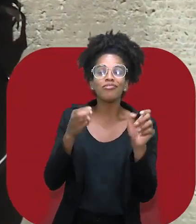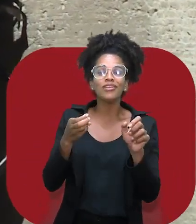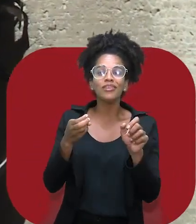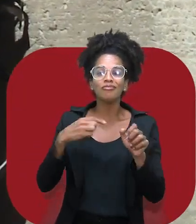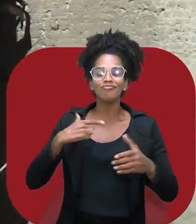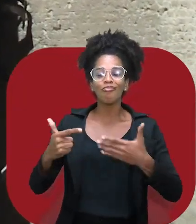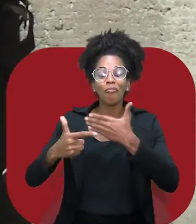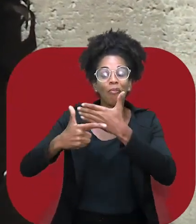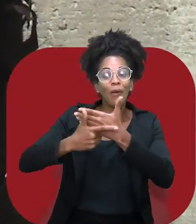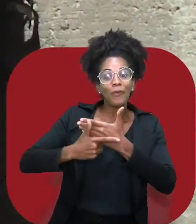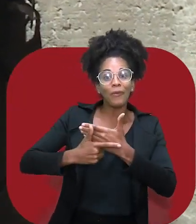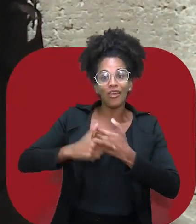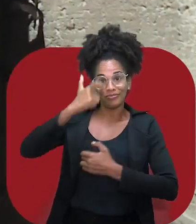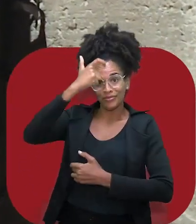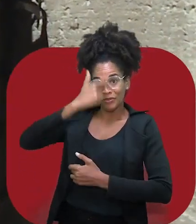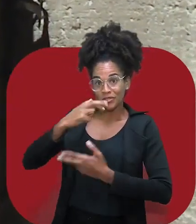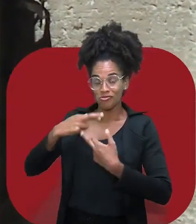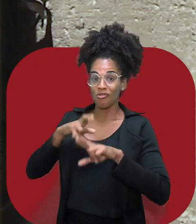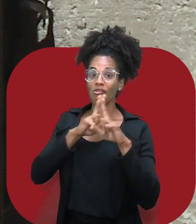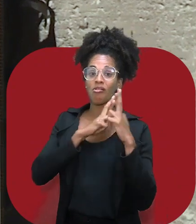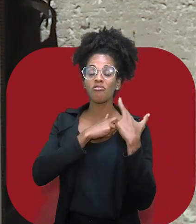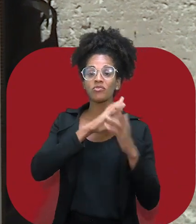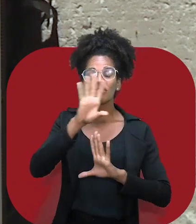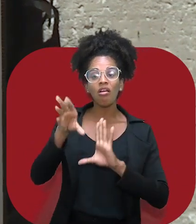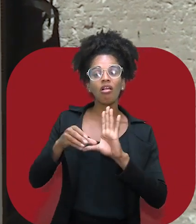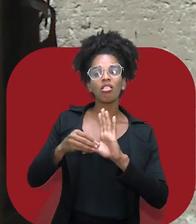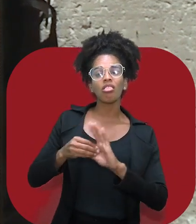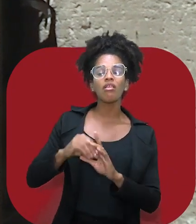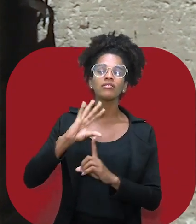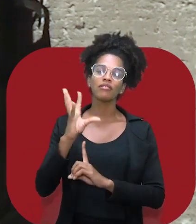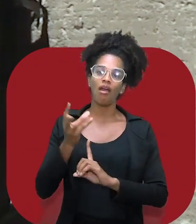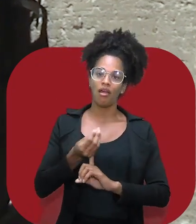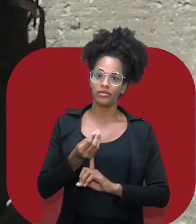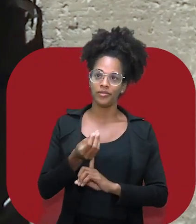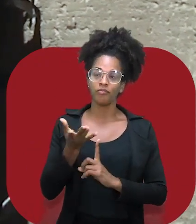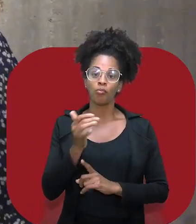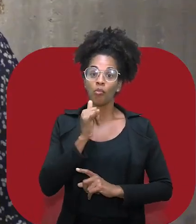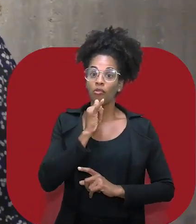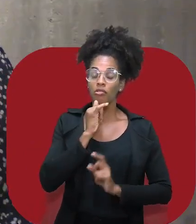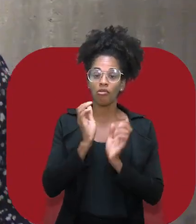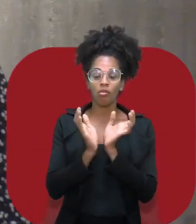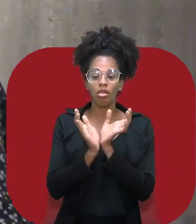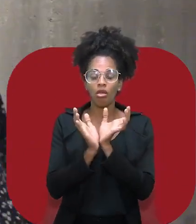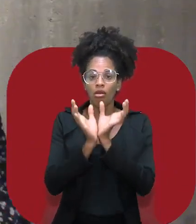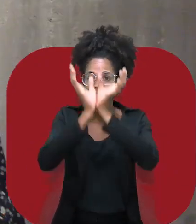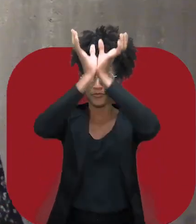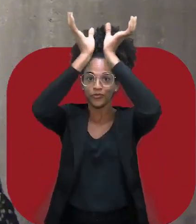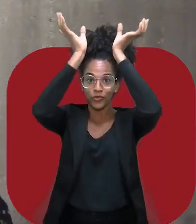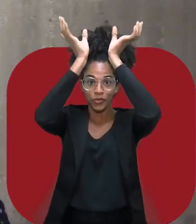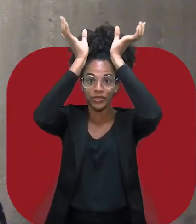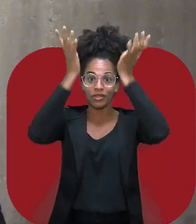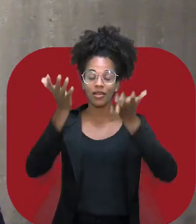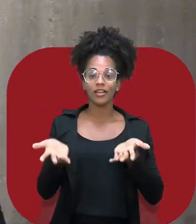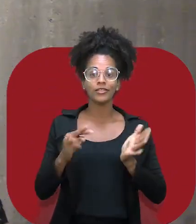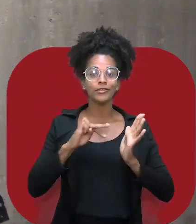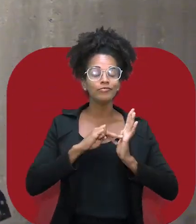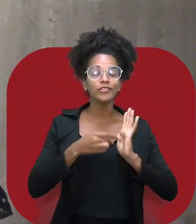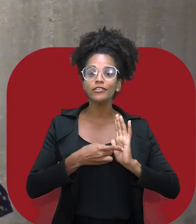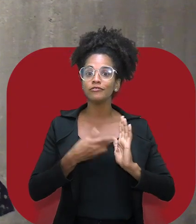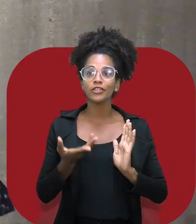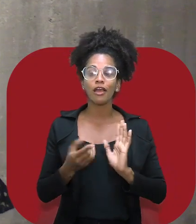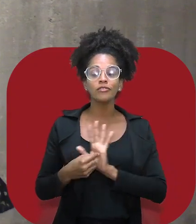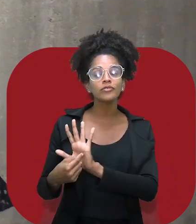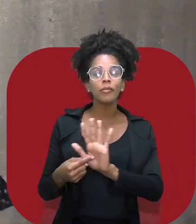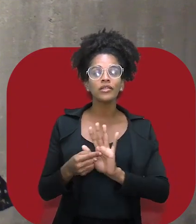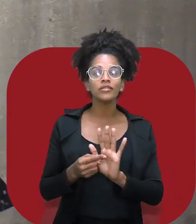tenciona exatamente esse papel do curador dentro das artes visuais, porque a partir dos elementos